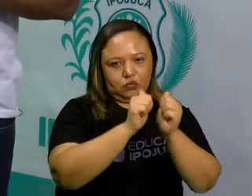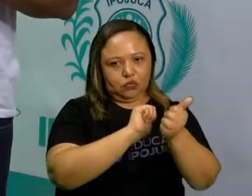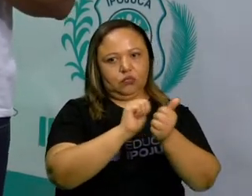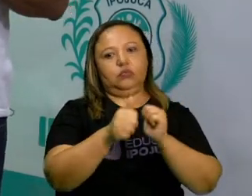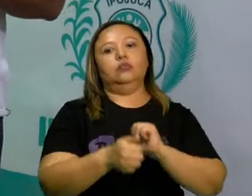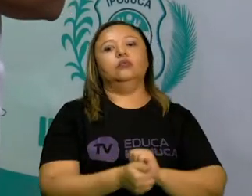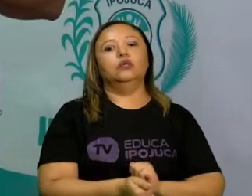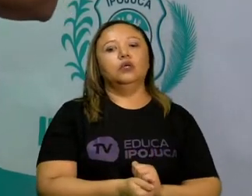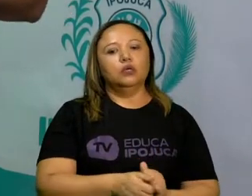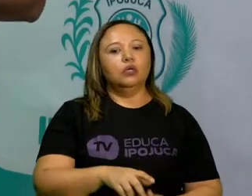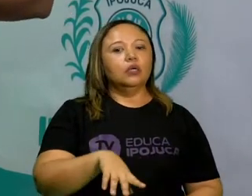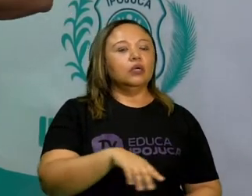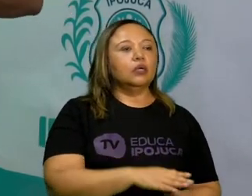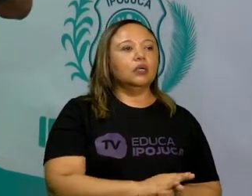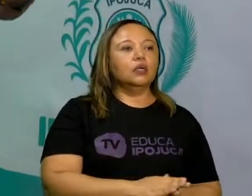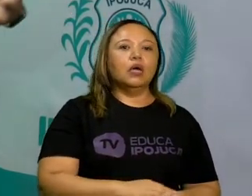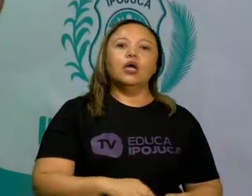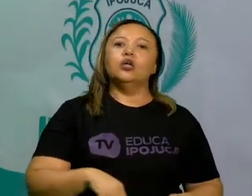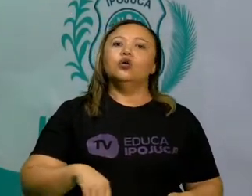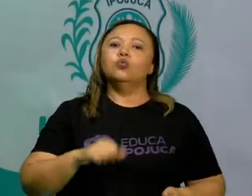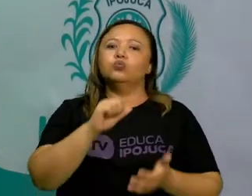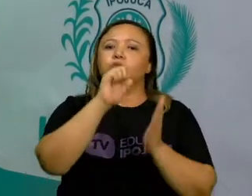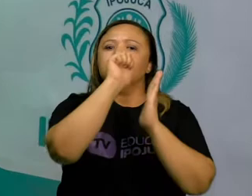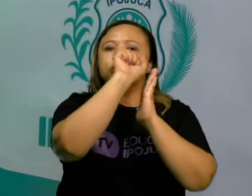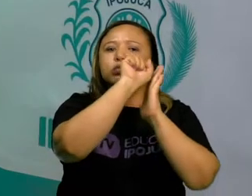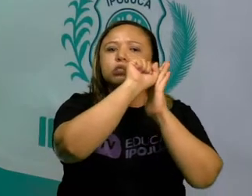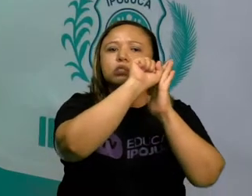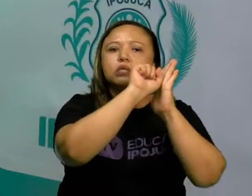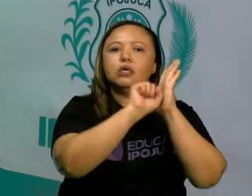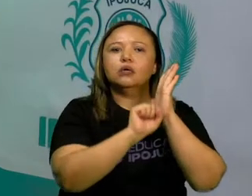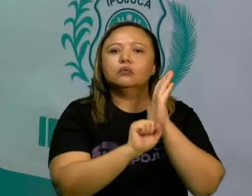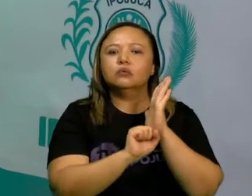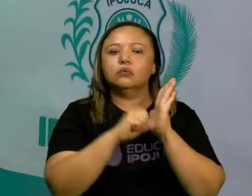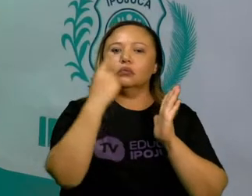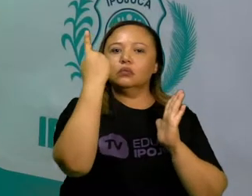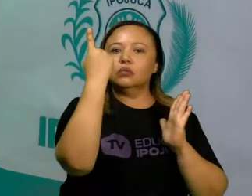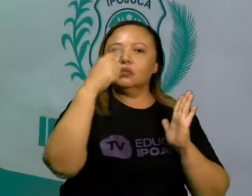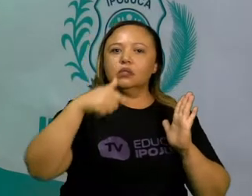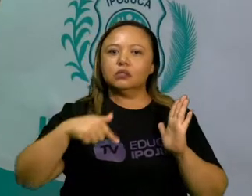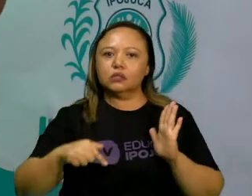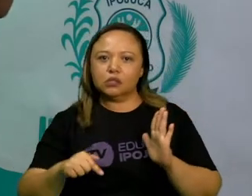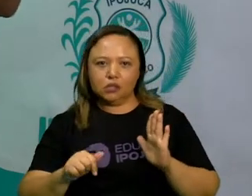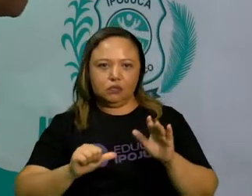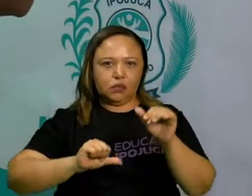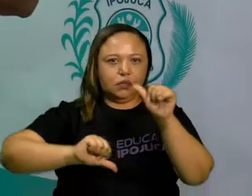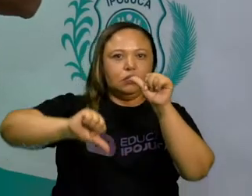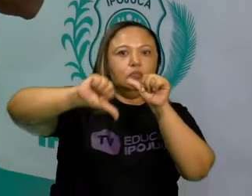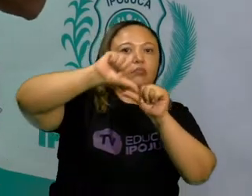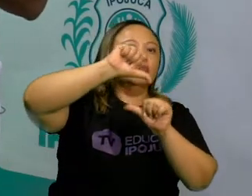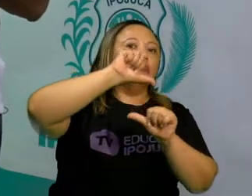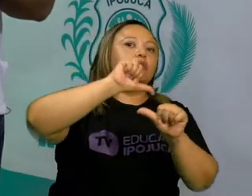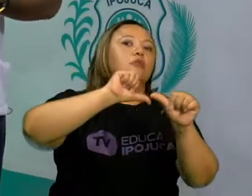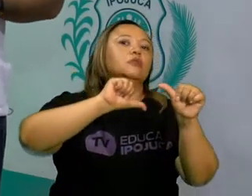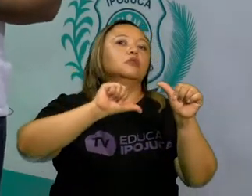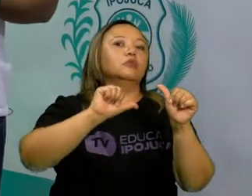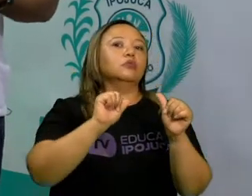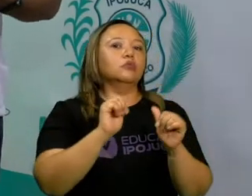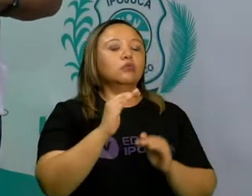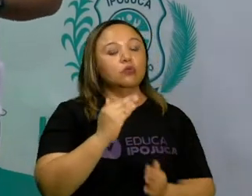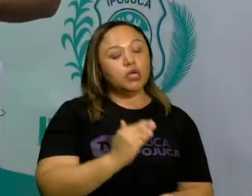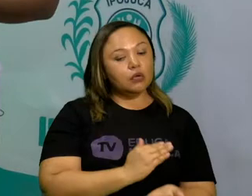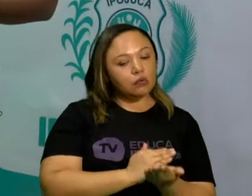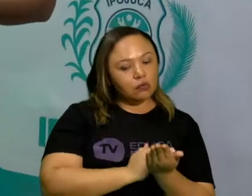XIX, os jogos se transformaram, Eles se tornaram produtos de massa devido ao surgimento da classe